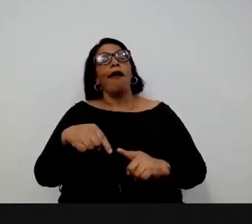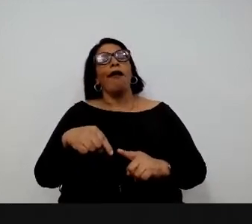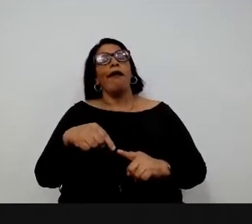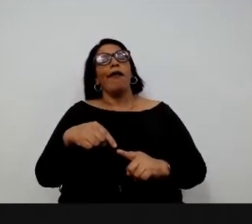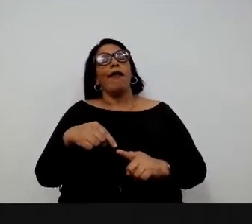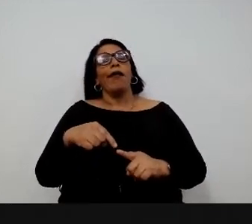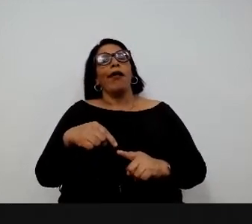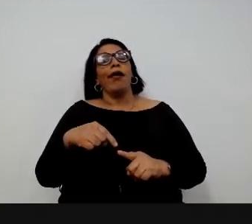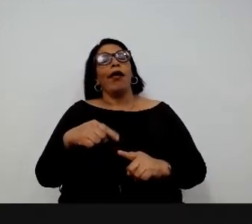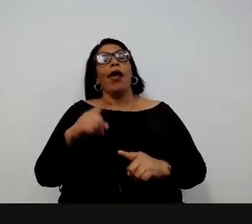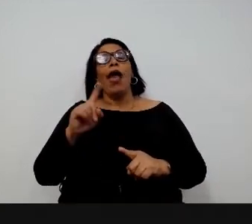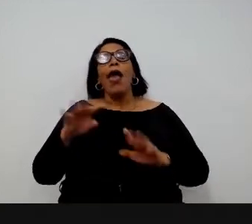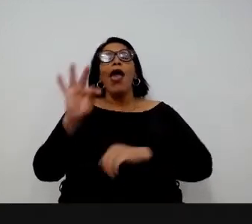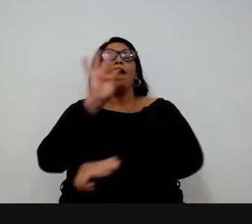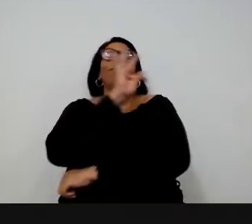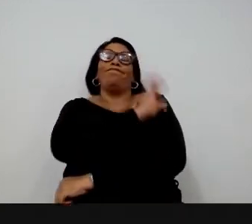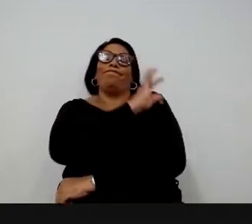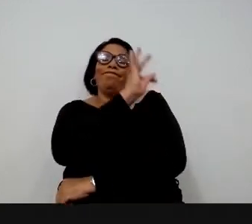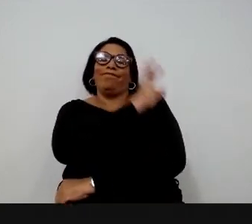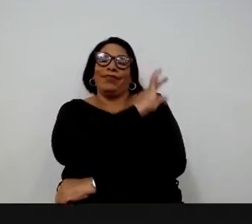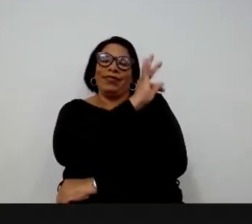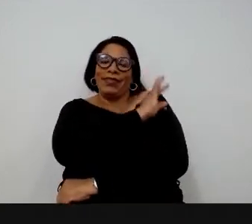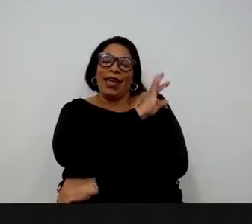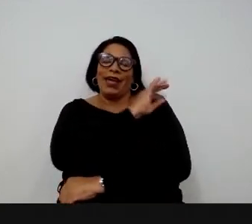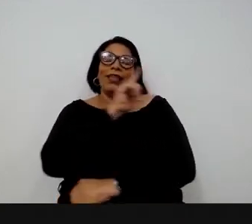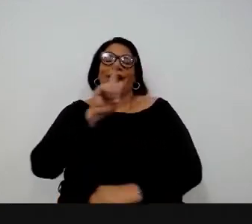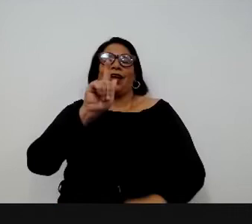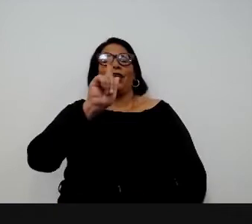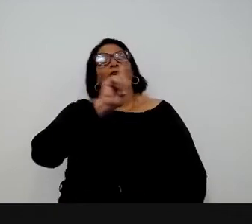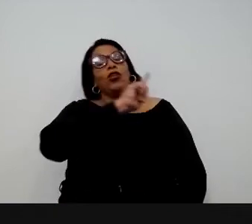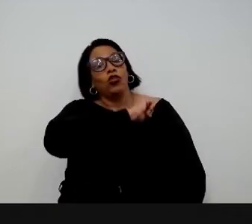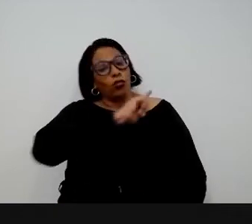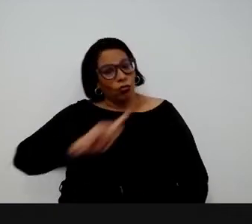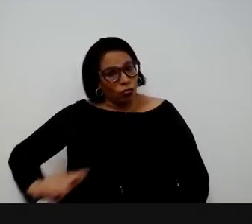vai falar um pouco sobre a técnica de se governar.